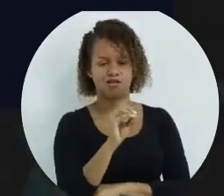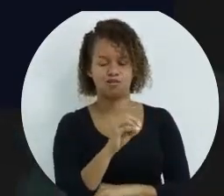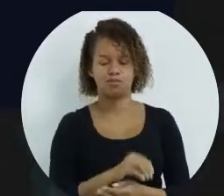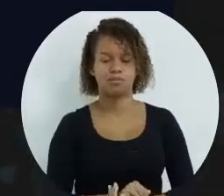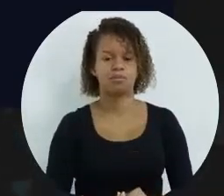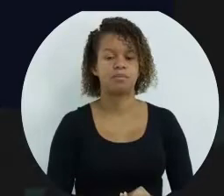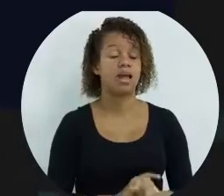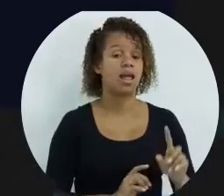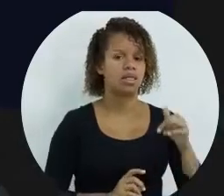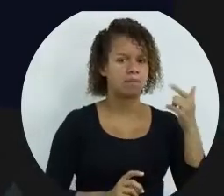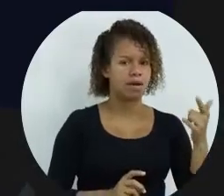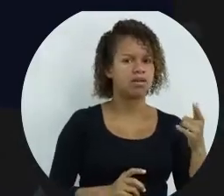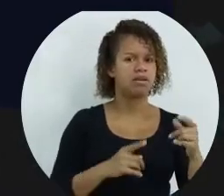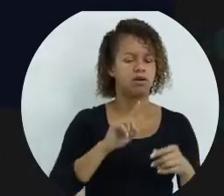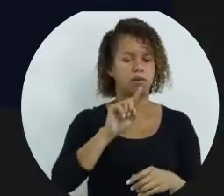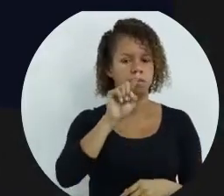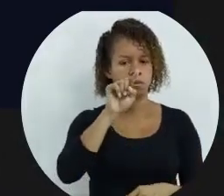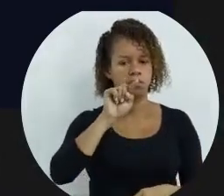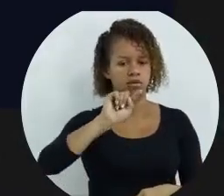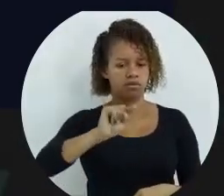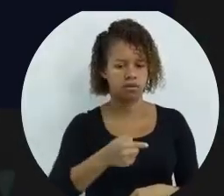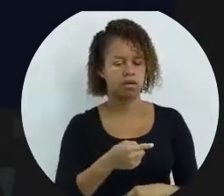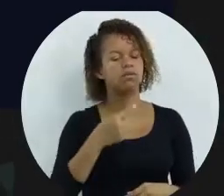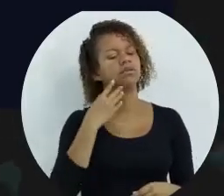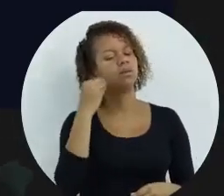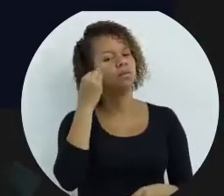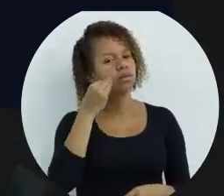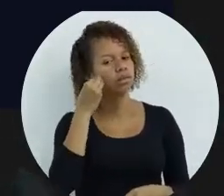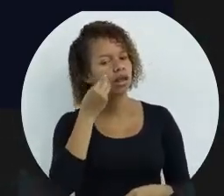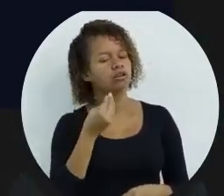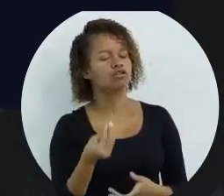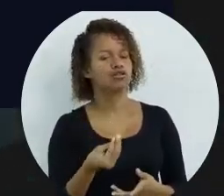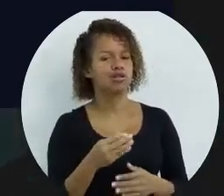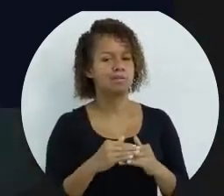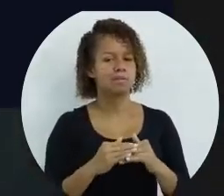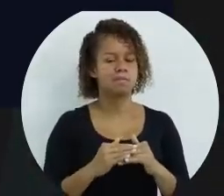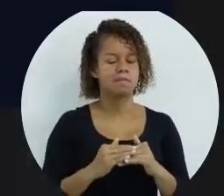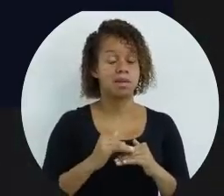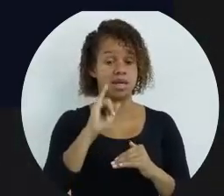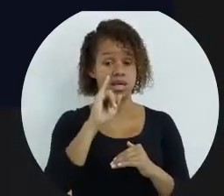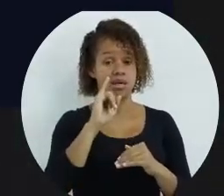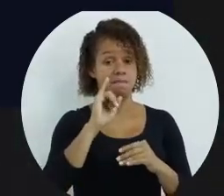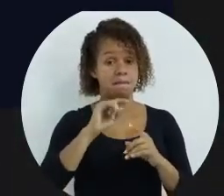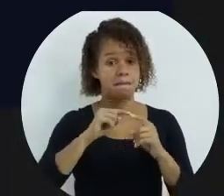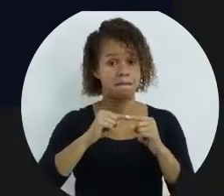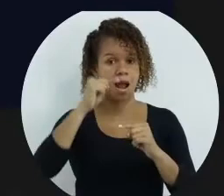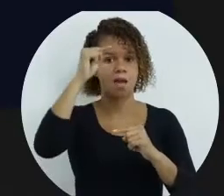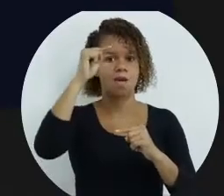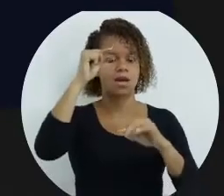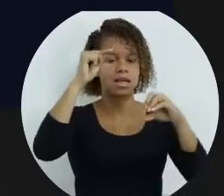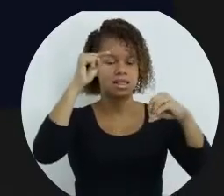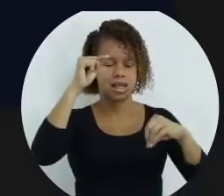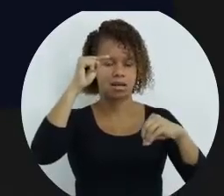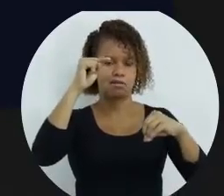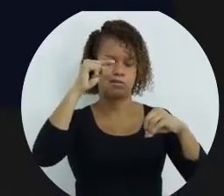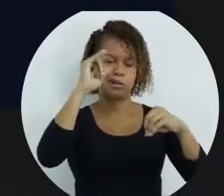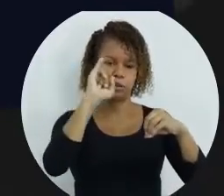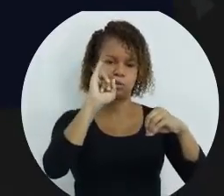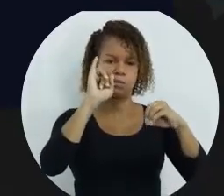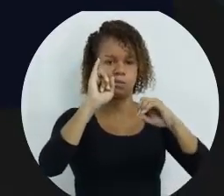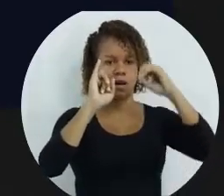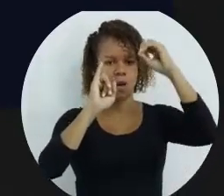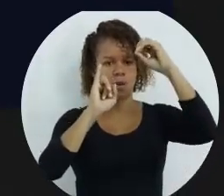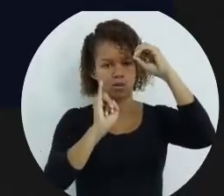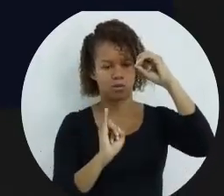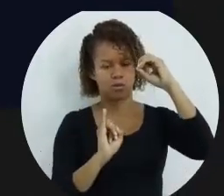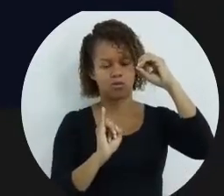certo? Depois, a vai ter um ponto e vírgula e vai ter um teste. i maior que zero. Então, enquanto ele for maior que zero, ele